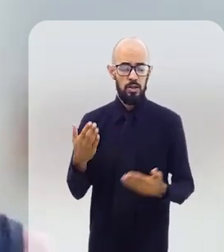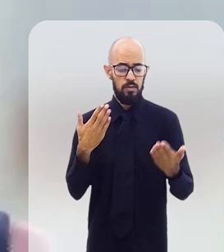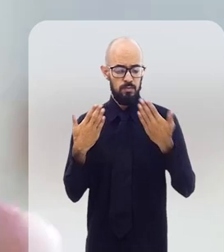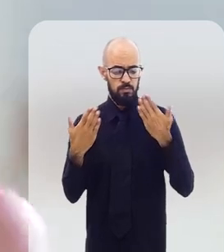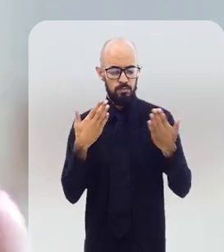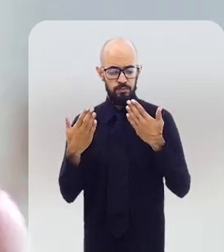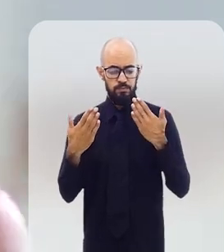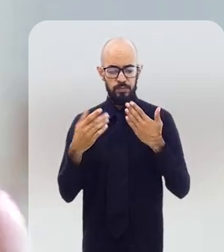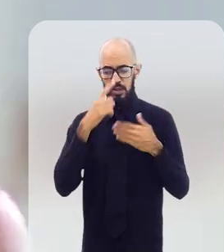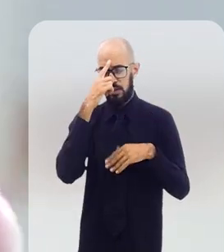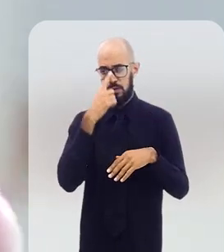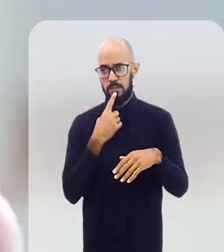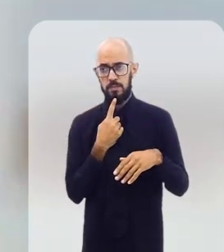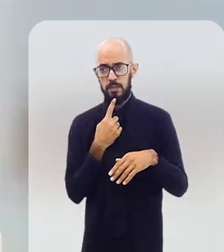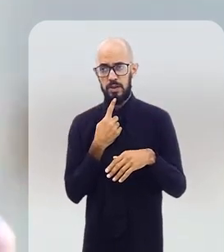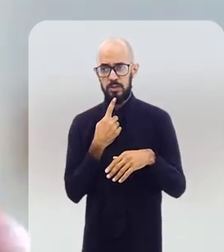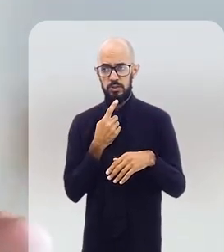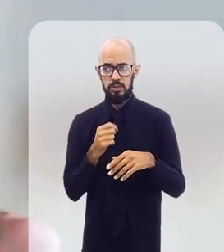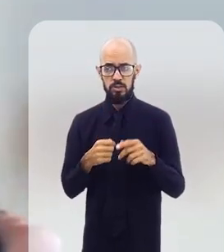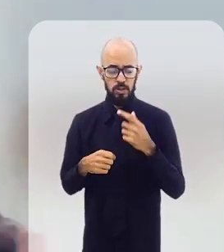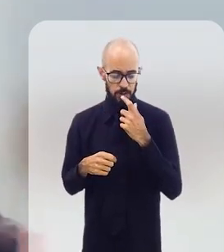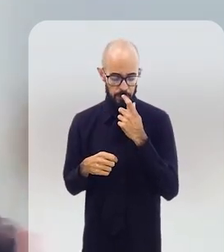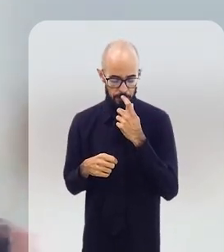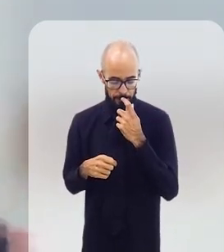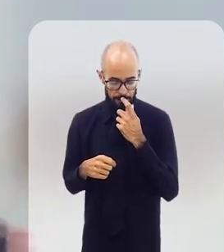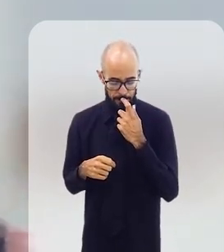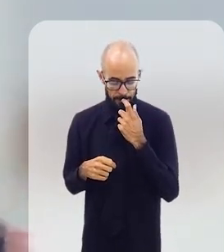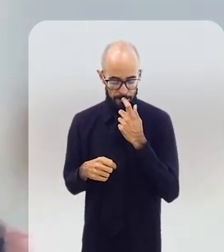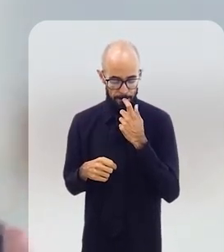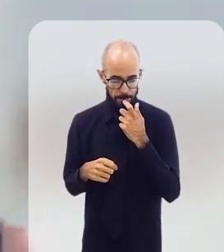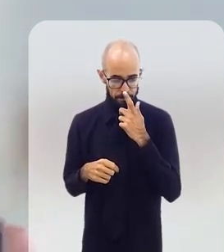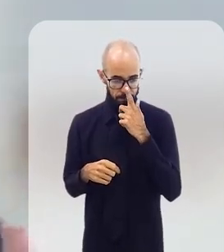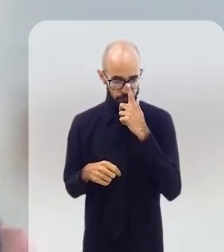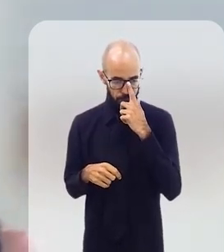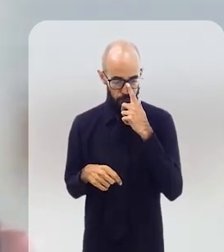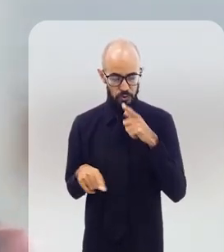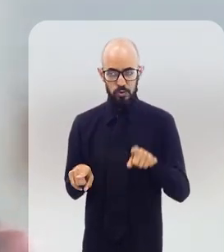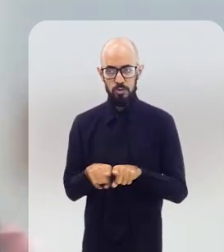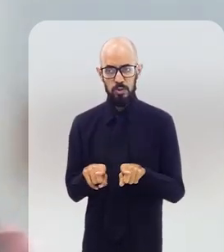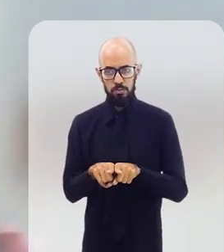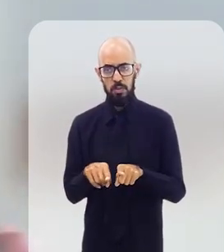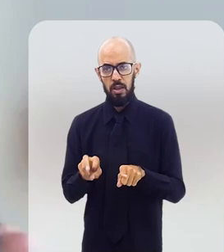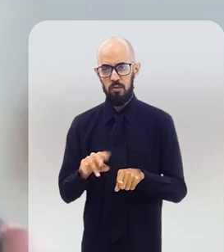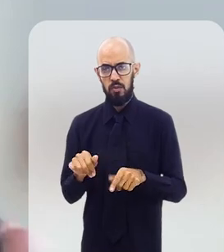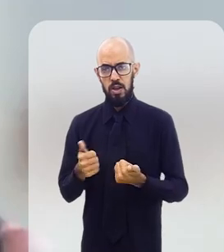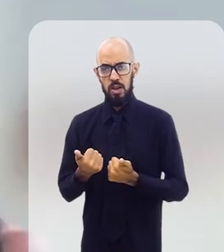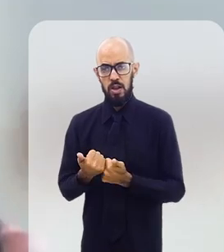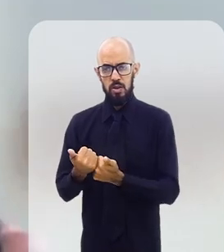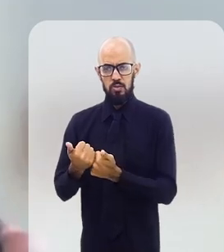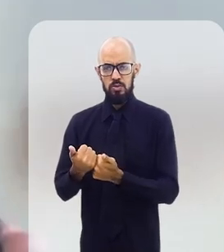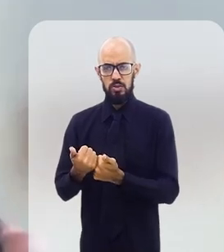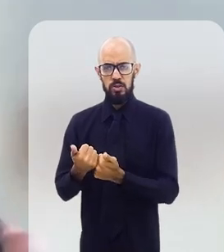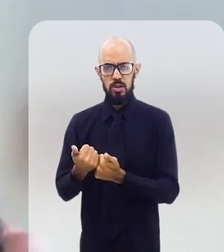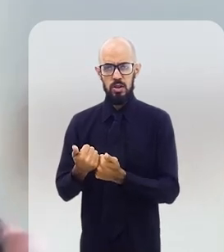a imagem deles a qualquer empresa, né? Então, isso também está contribuindo